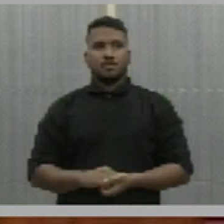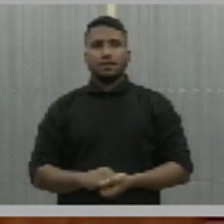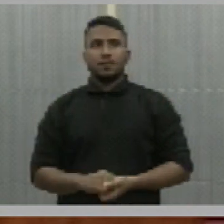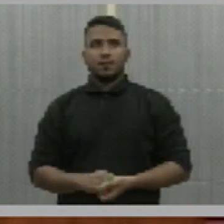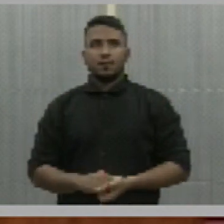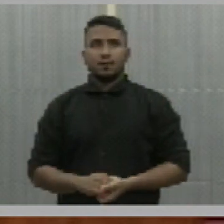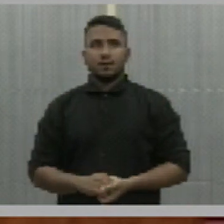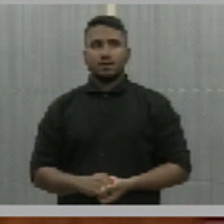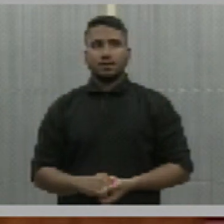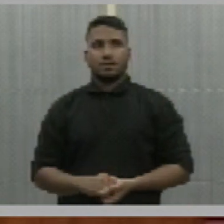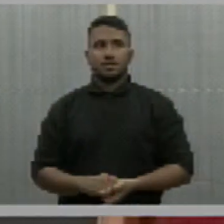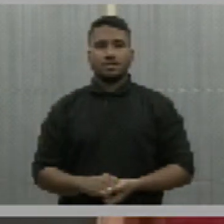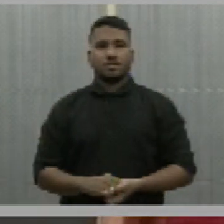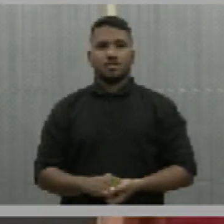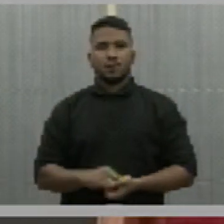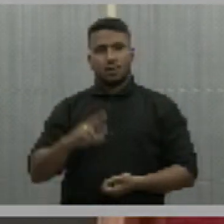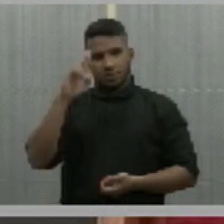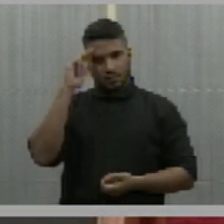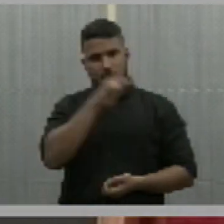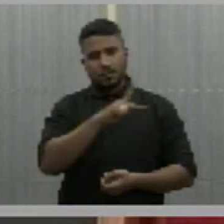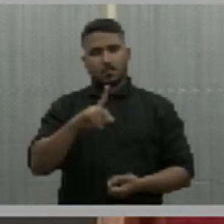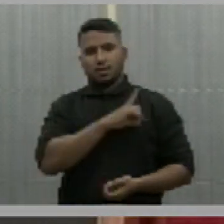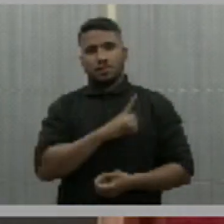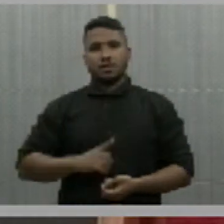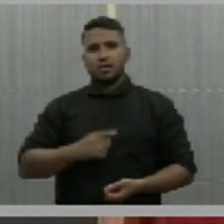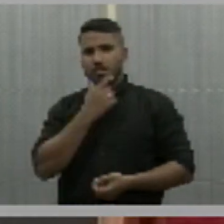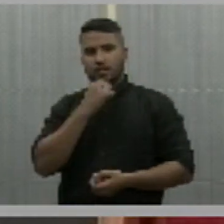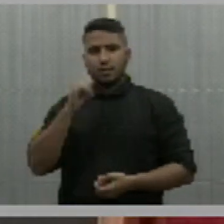Senhor presidente, senhores deputados,